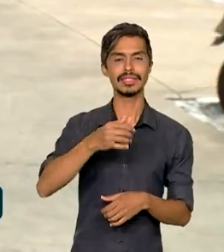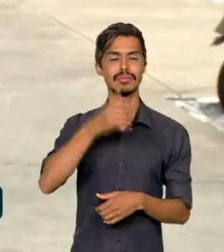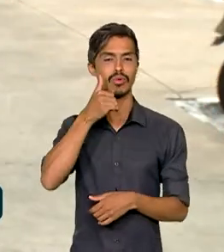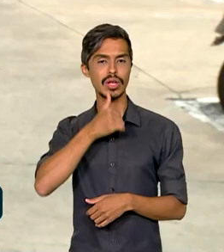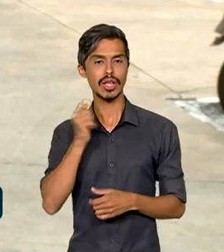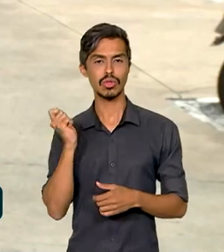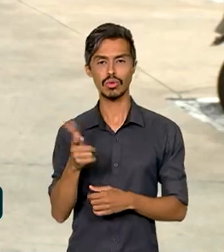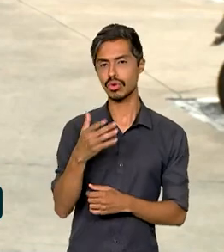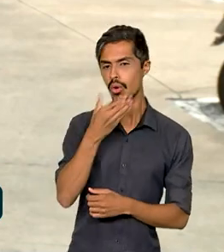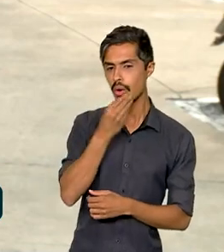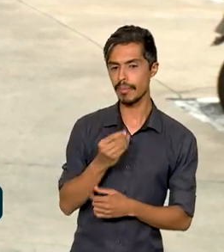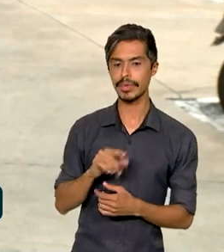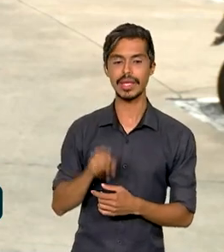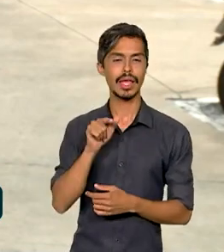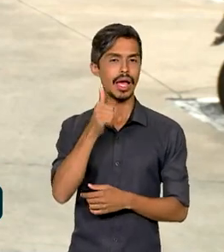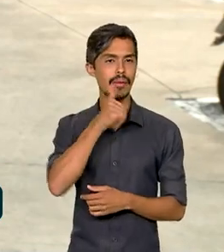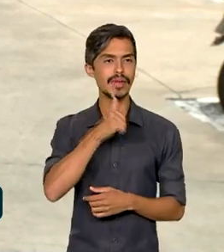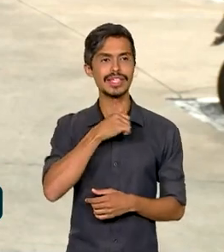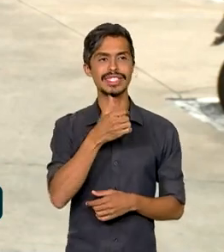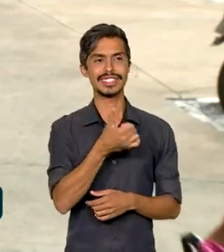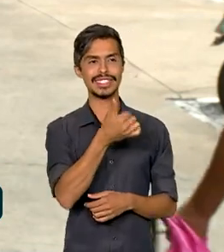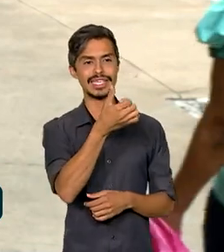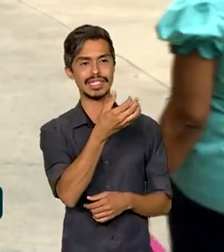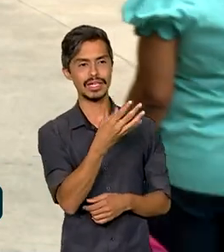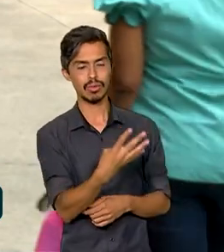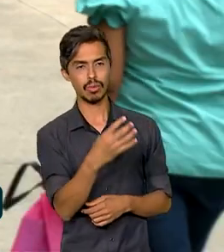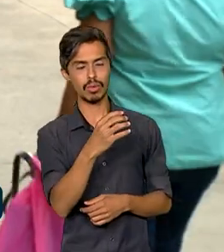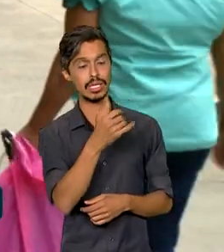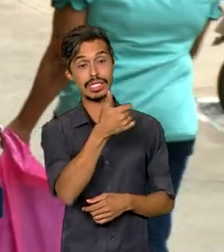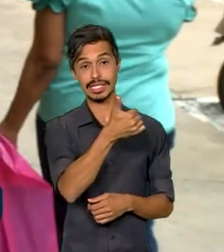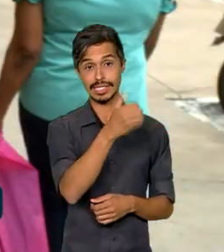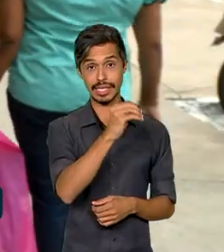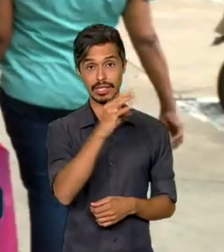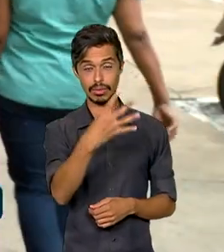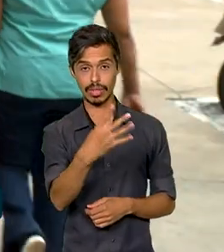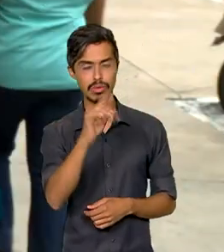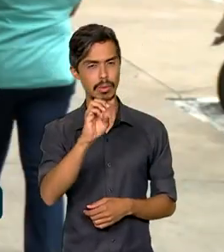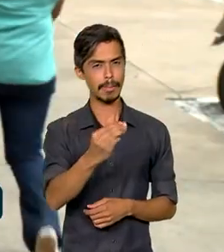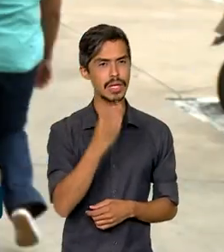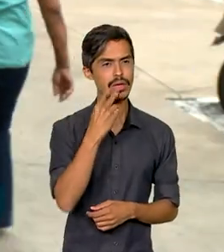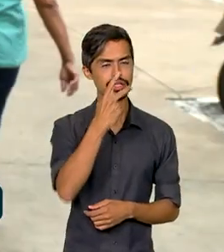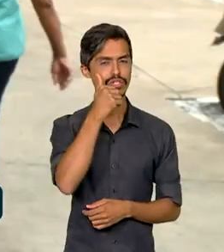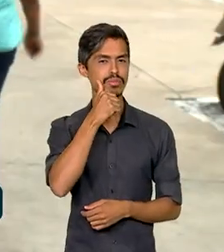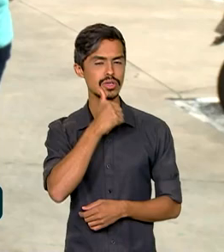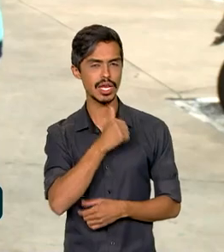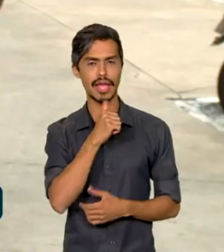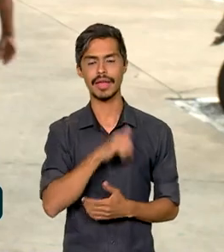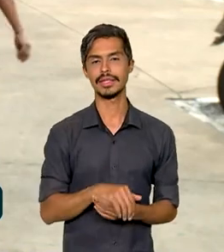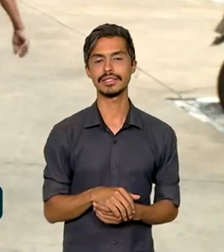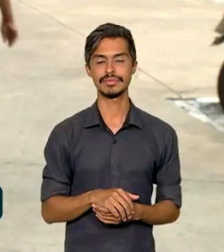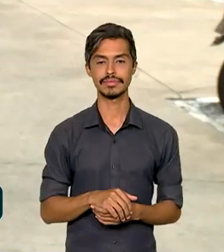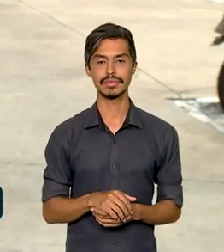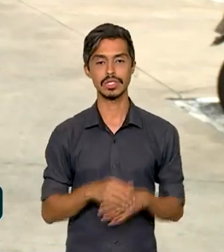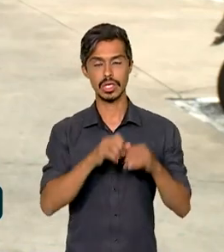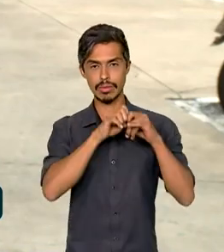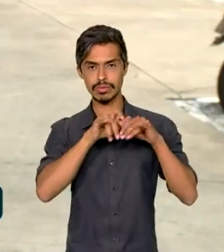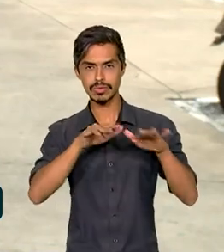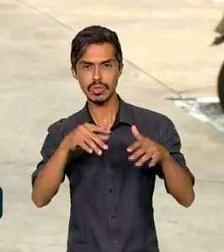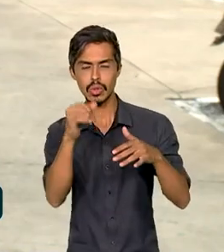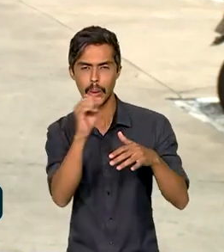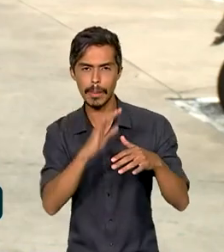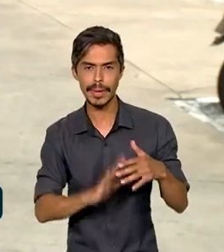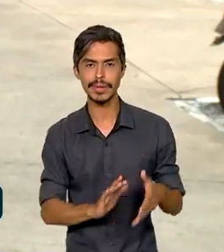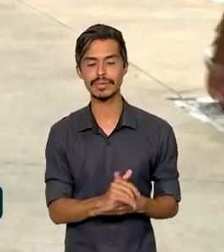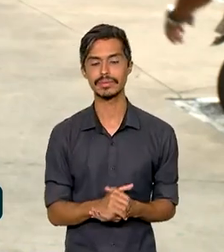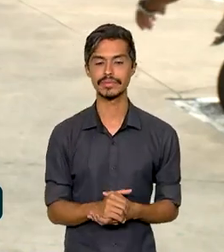Elas são mais de 104 milhões e meio entre os 203 milhões de habitantes do Brasil. As mulheres são